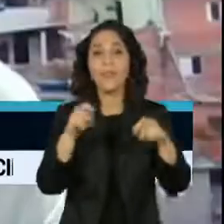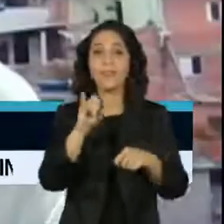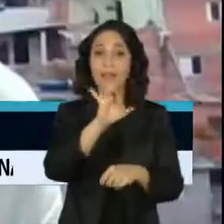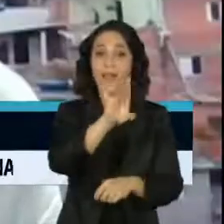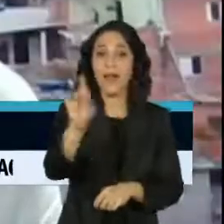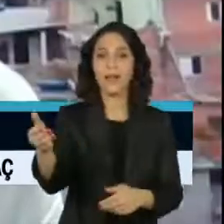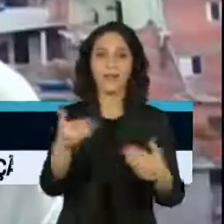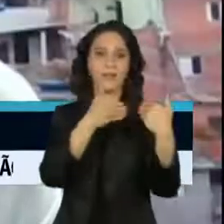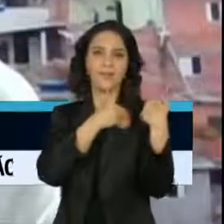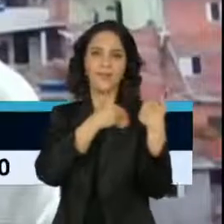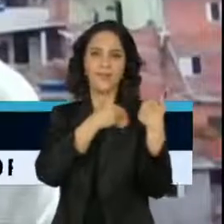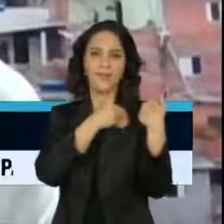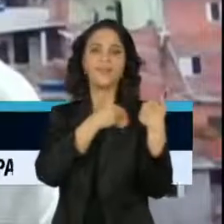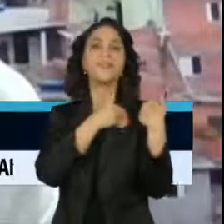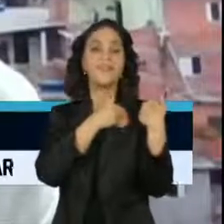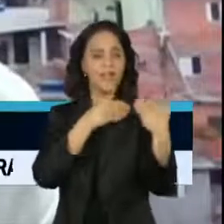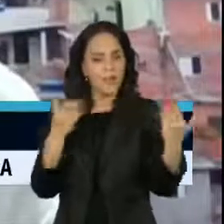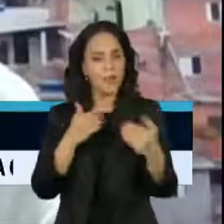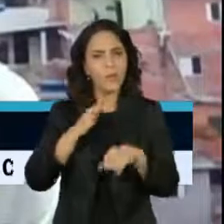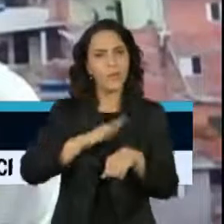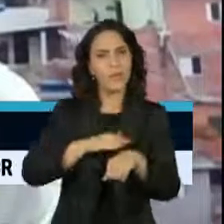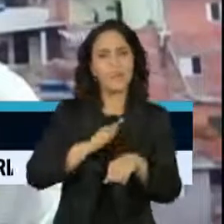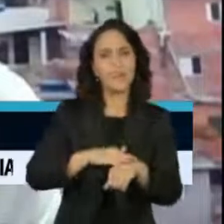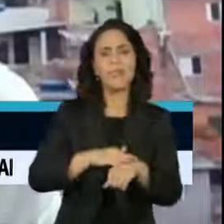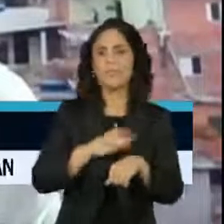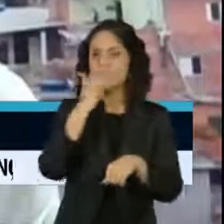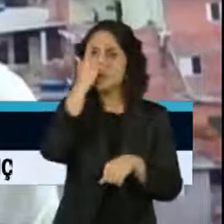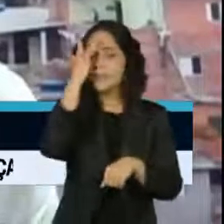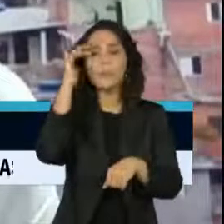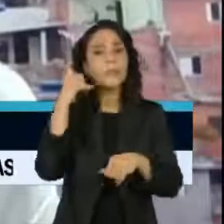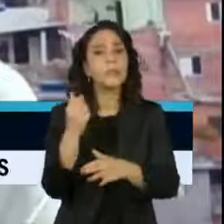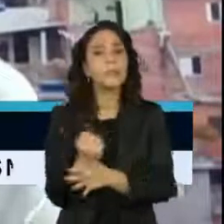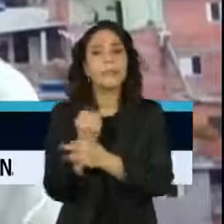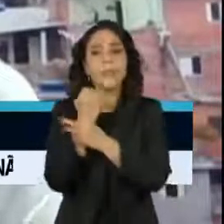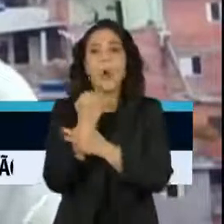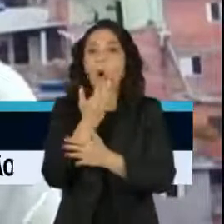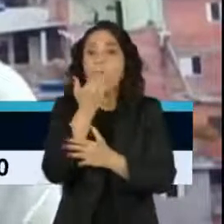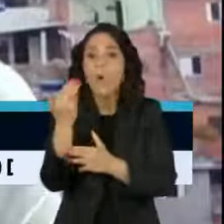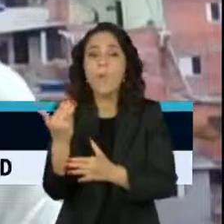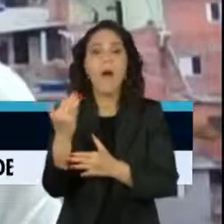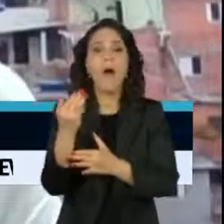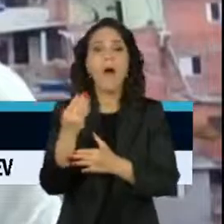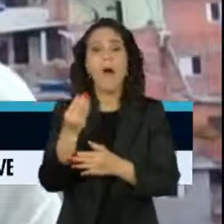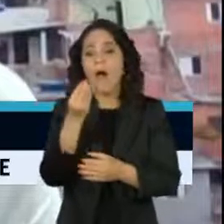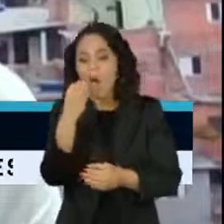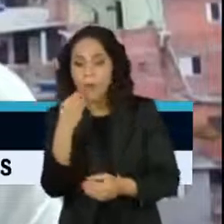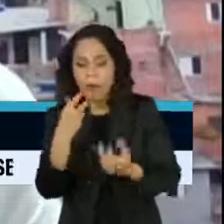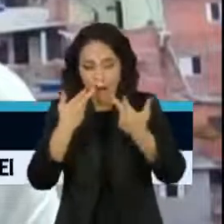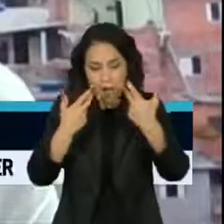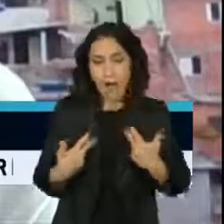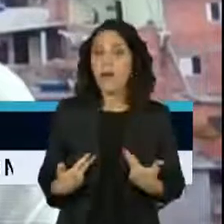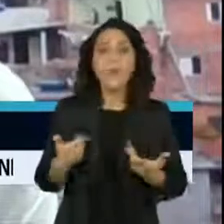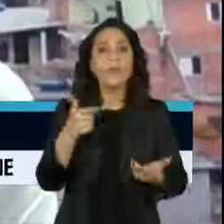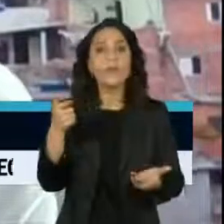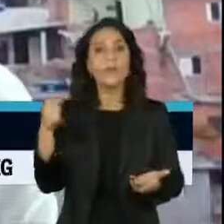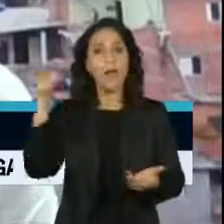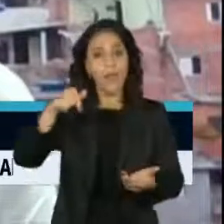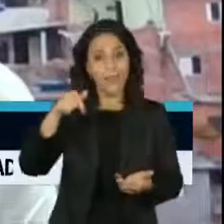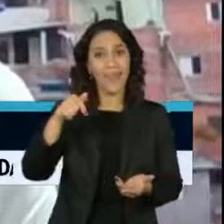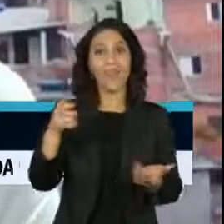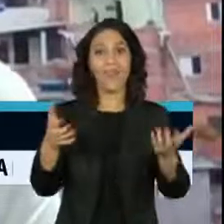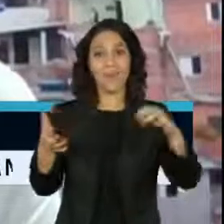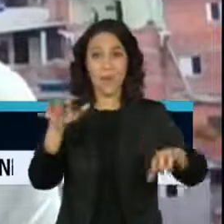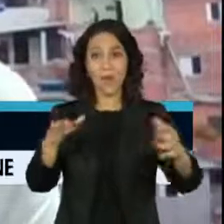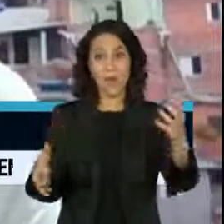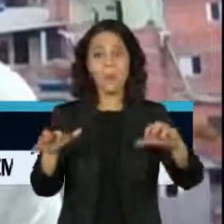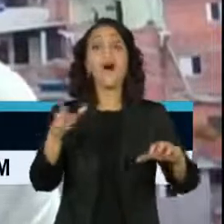sua parte. Nesse momento em que tantas pessoas vivem uma situação de insegurança alimentar, aqui em Paraisópolis a gente vê nascer uma fila gigantesca de pessoas